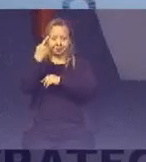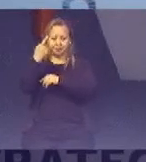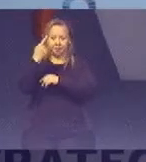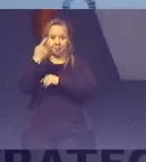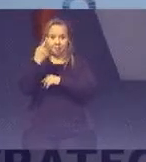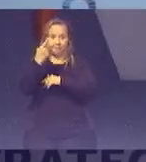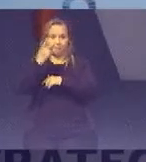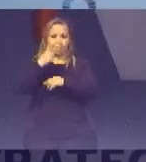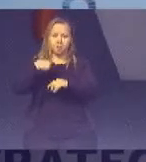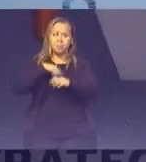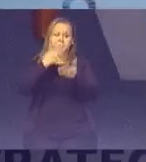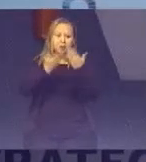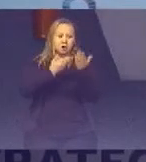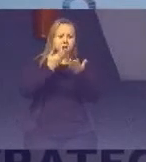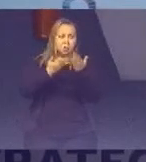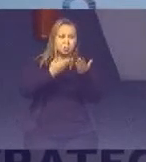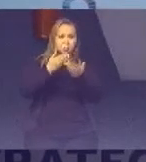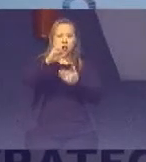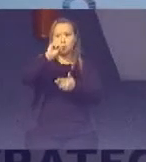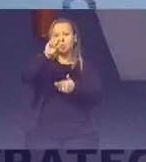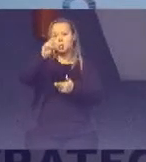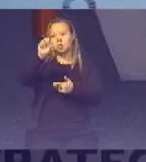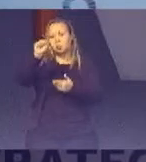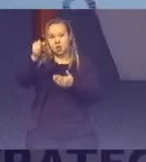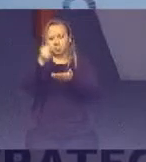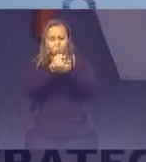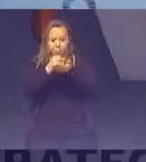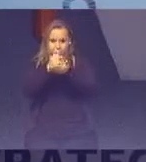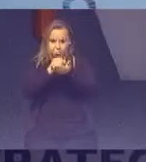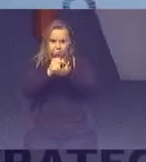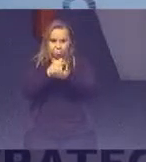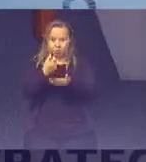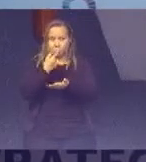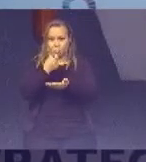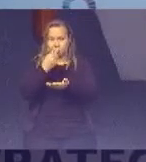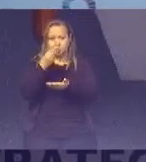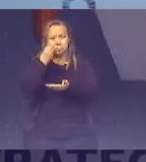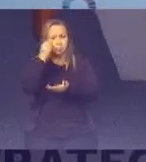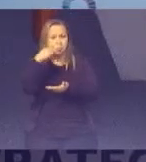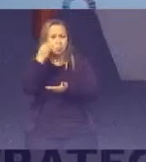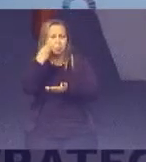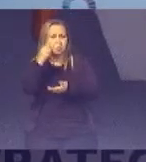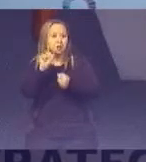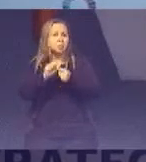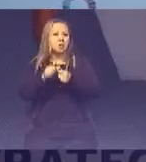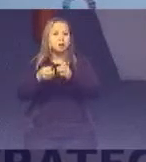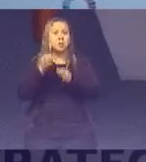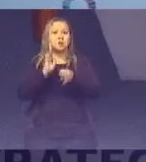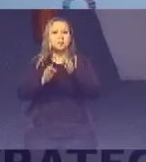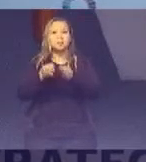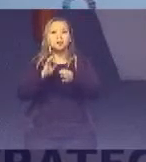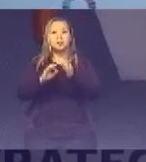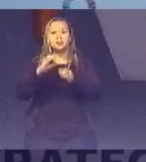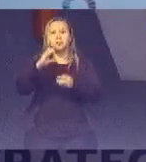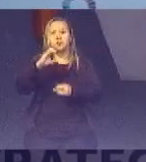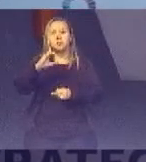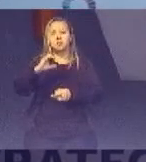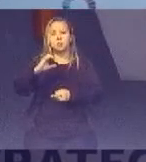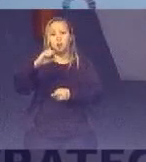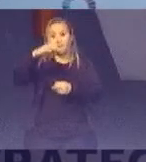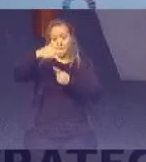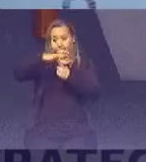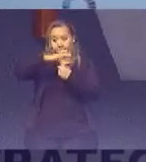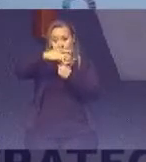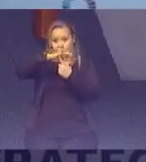Nós relacionamos ODS Medicamentos Essa é uma experiência Que nós fizemos No tribunal No Paraná Tribunal de justiça Do Paraná